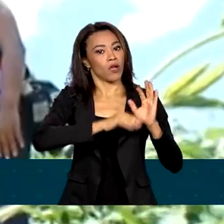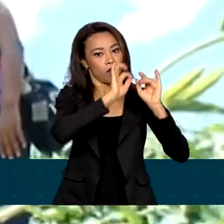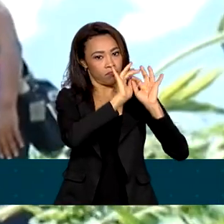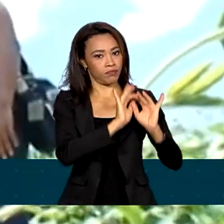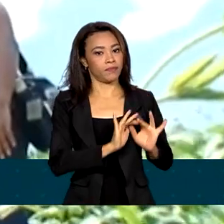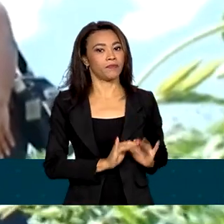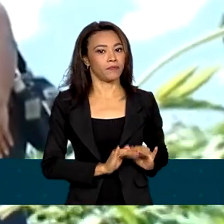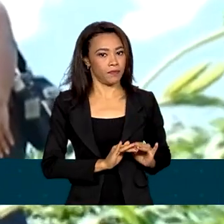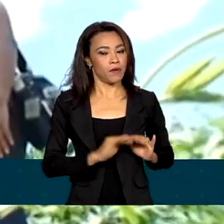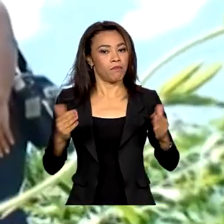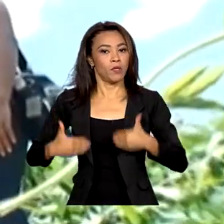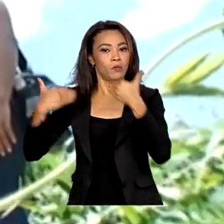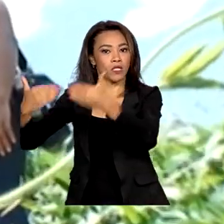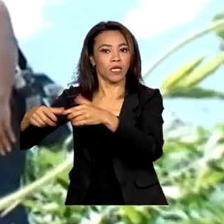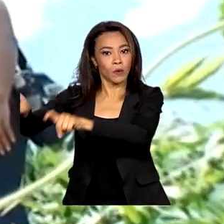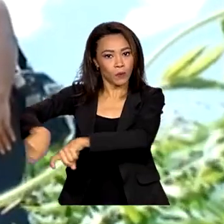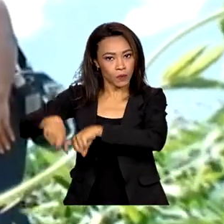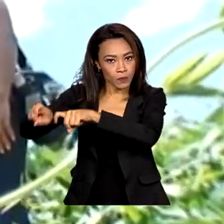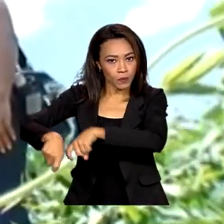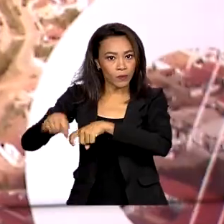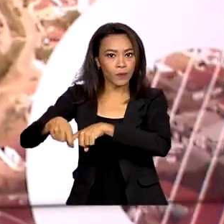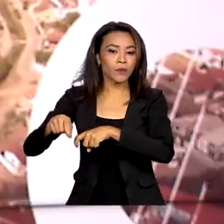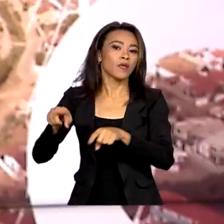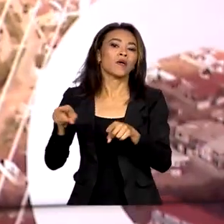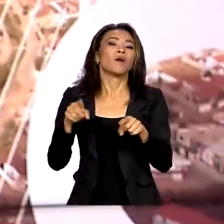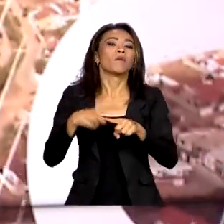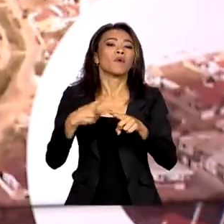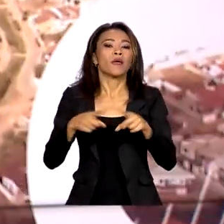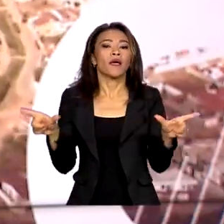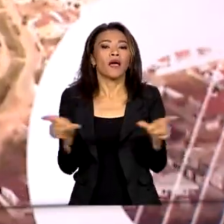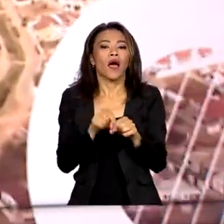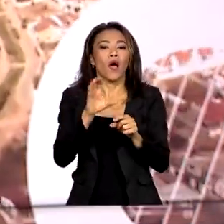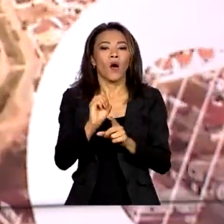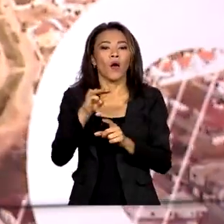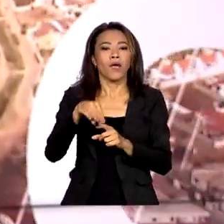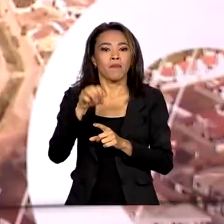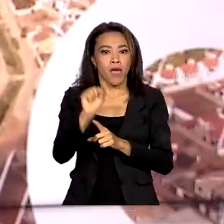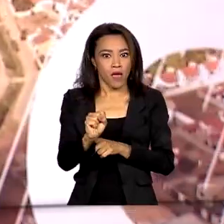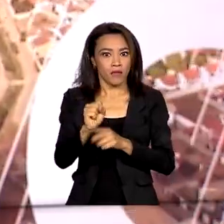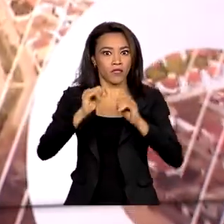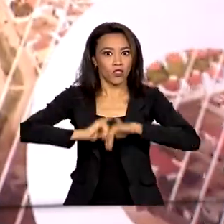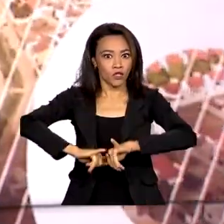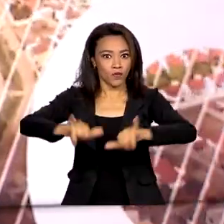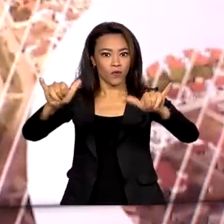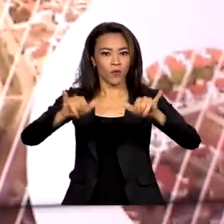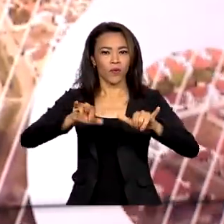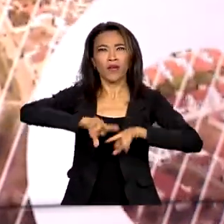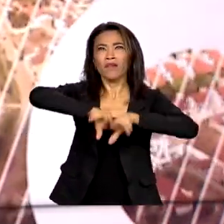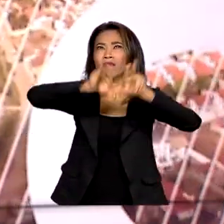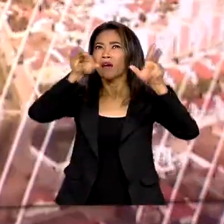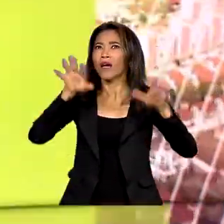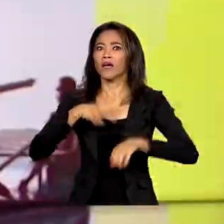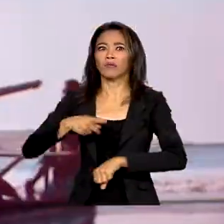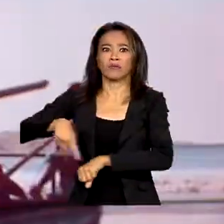Ministério da Agricultura após a Organização Mundial de Saúde confirmar surto da doença em vários países do continente americano.